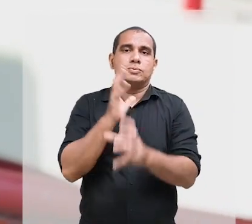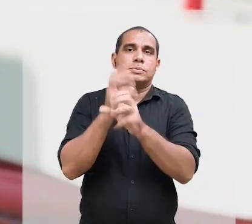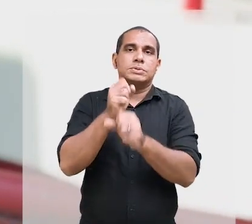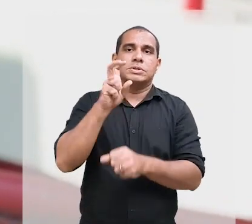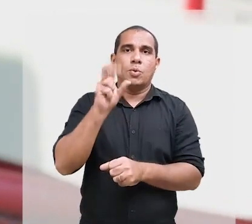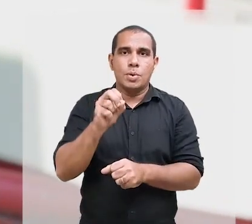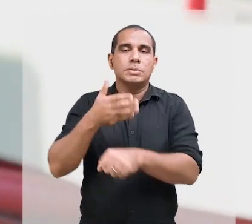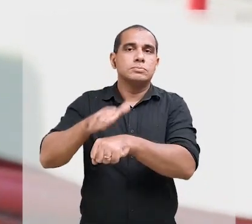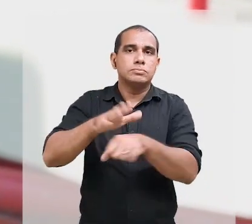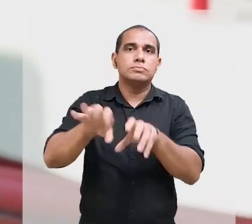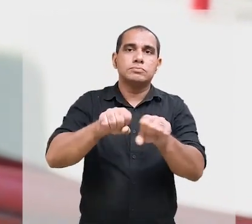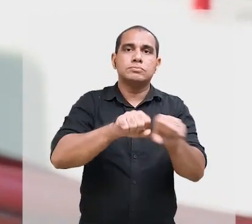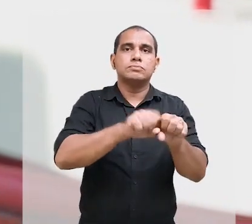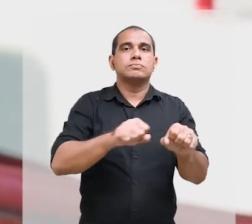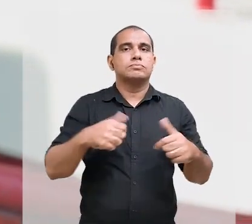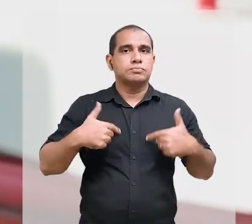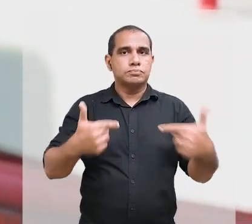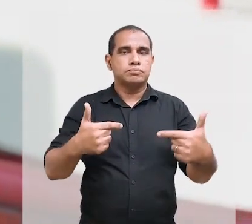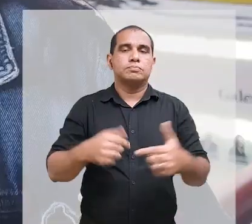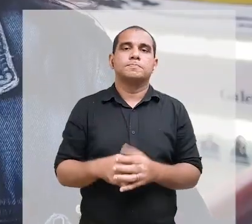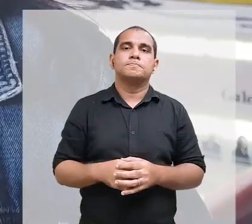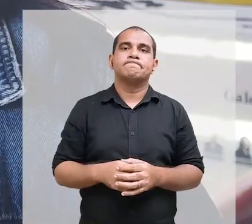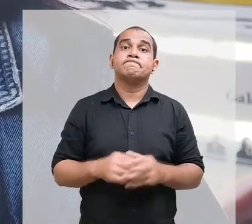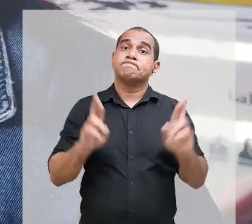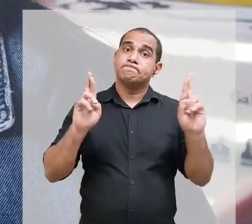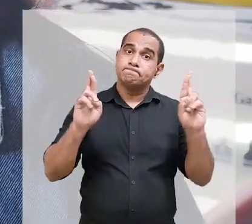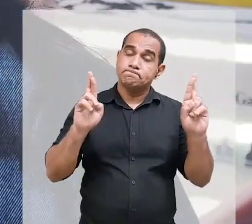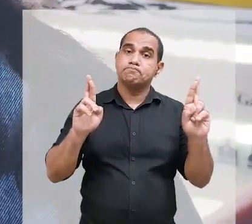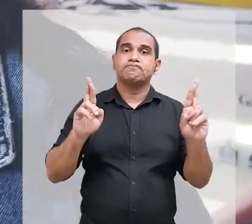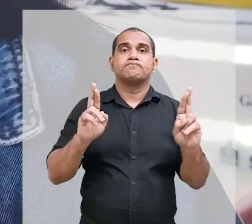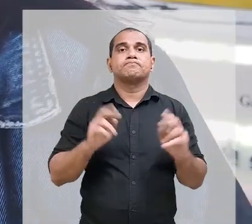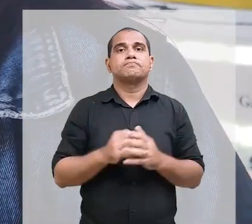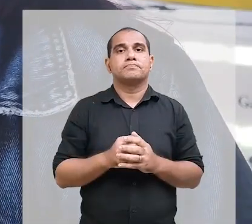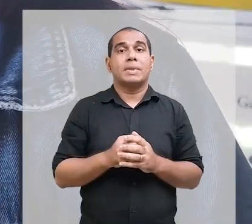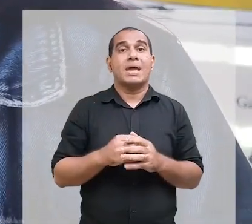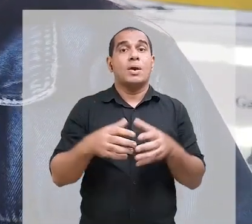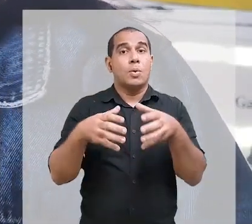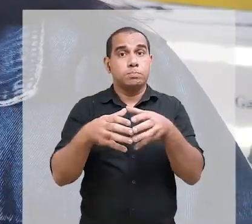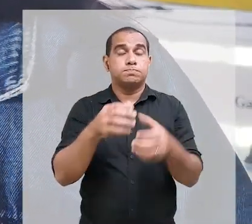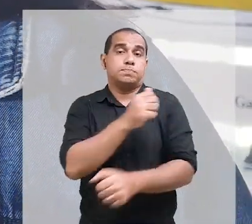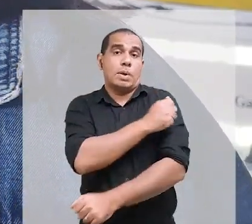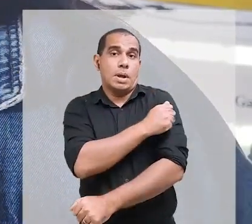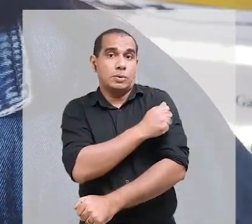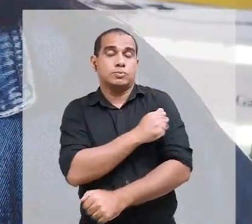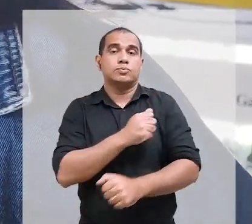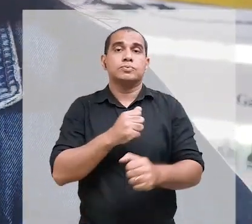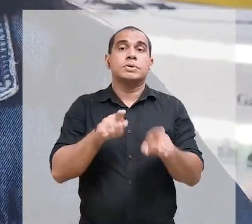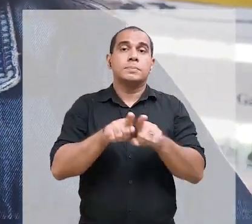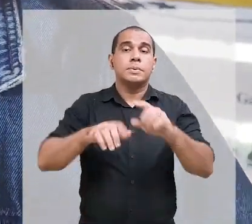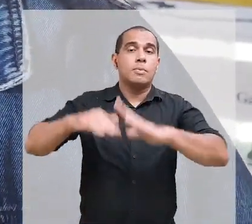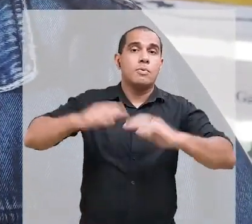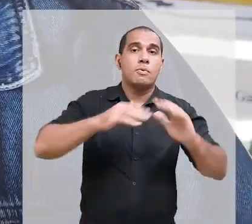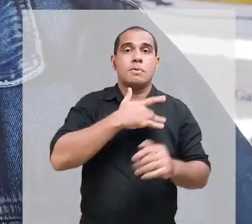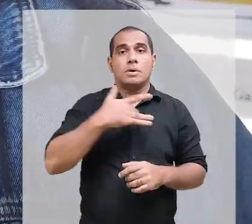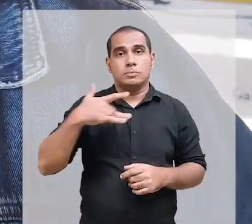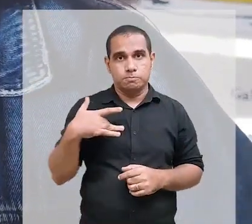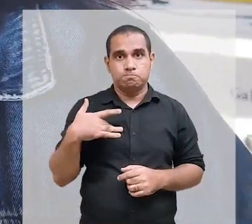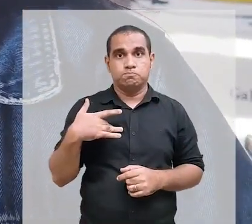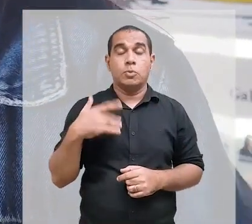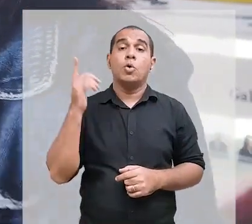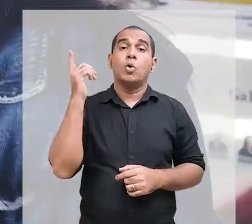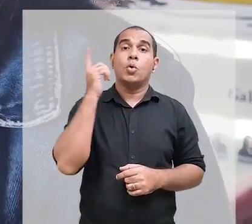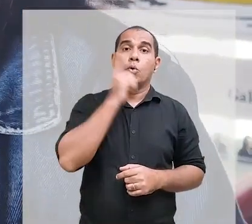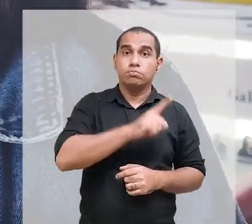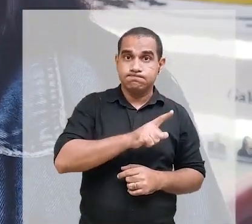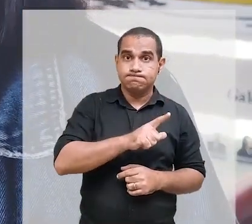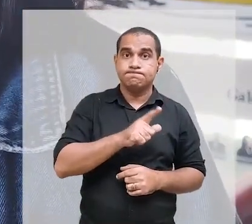50 alunos são contemplados pela iniciativa. A gente espera que os alunos, os profissionais de saúde,